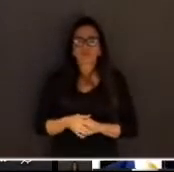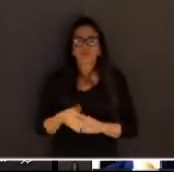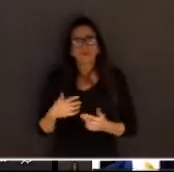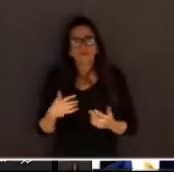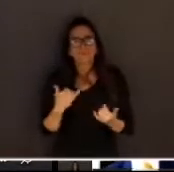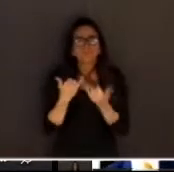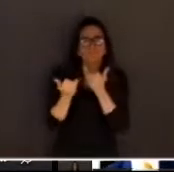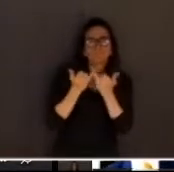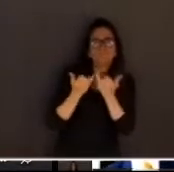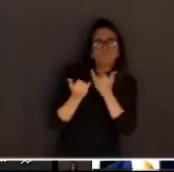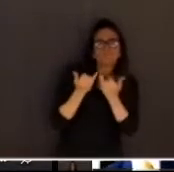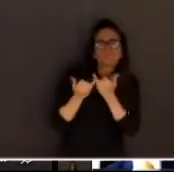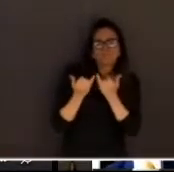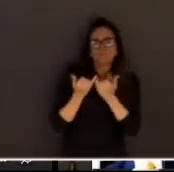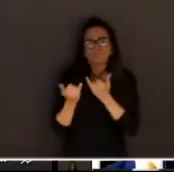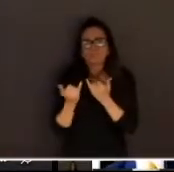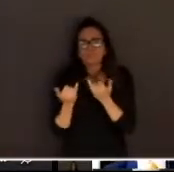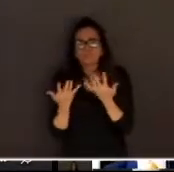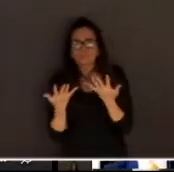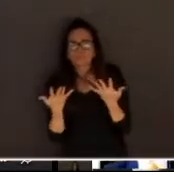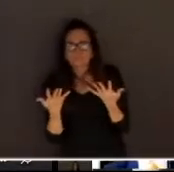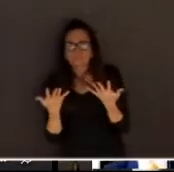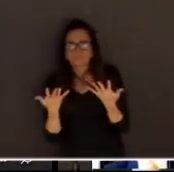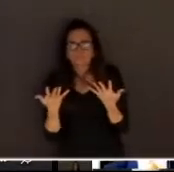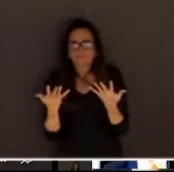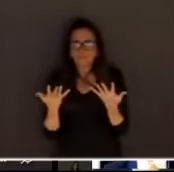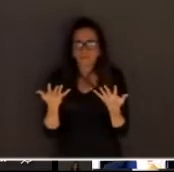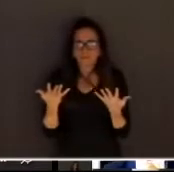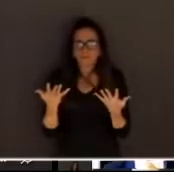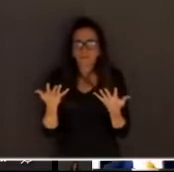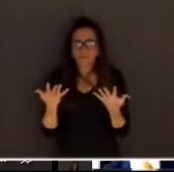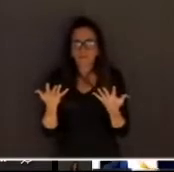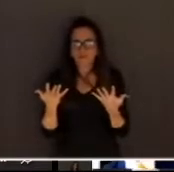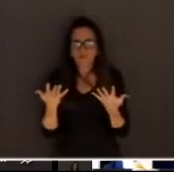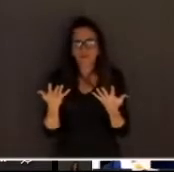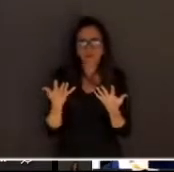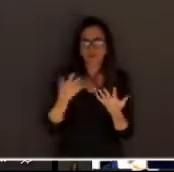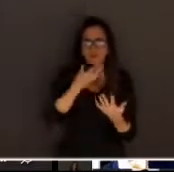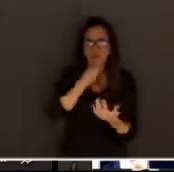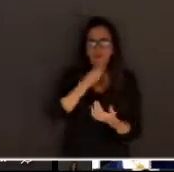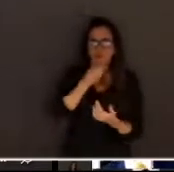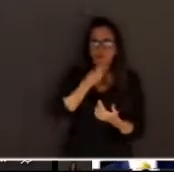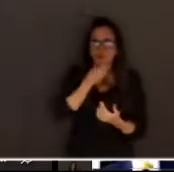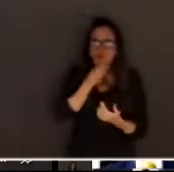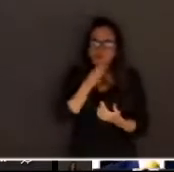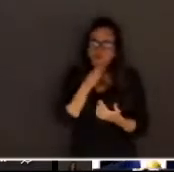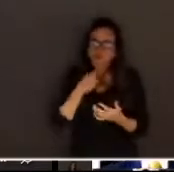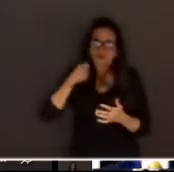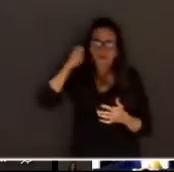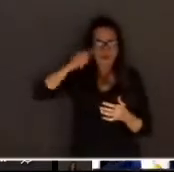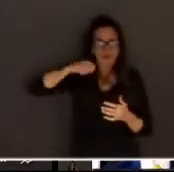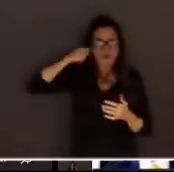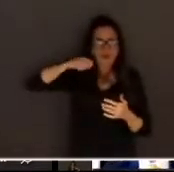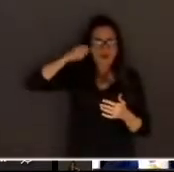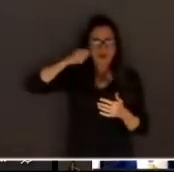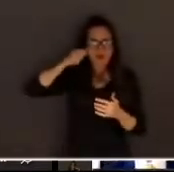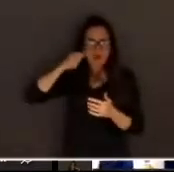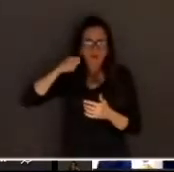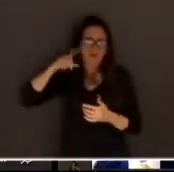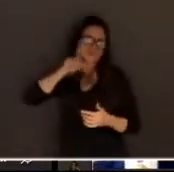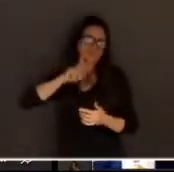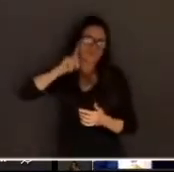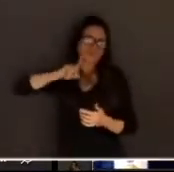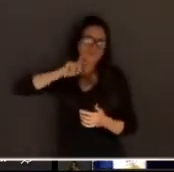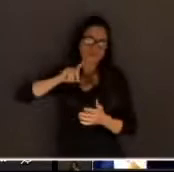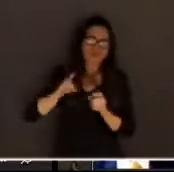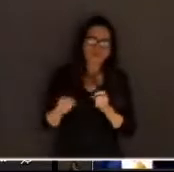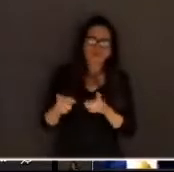muito à obra de Stephen King, o rei do terror, um americano que já vendeu mais de meio